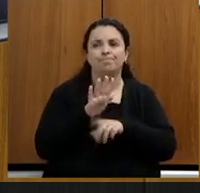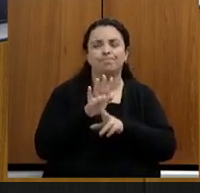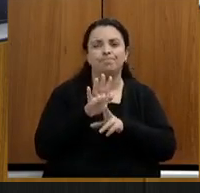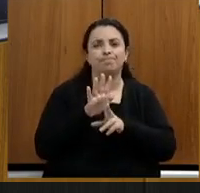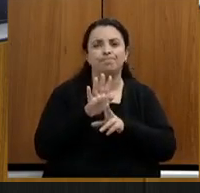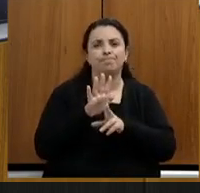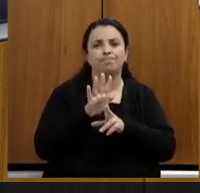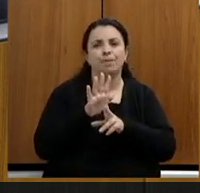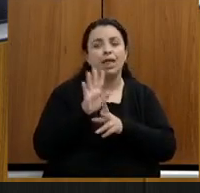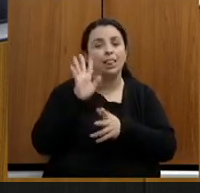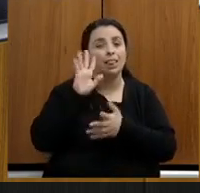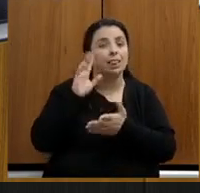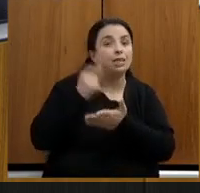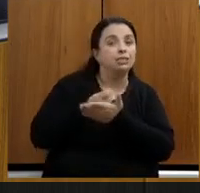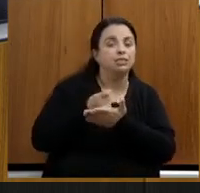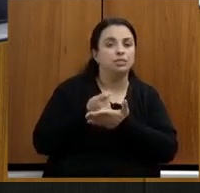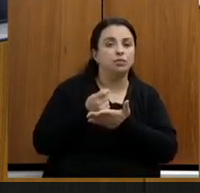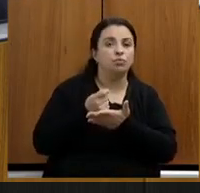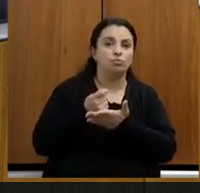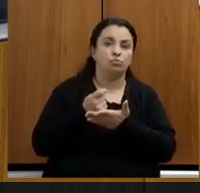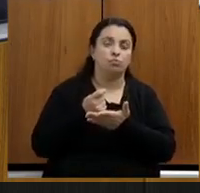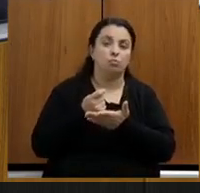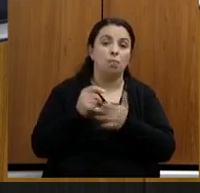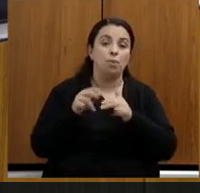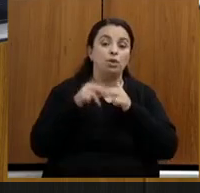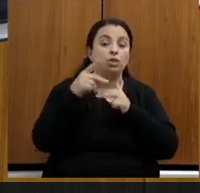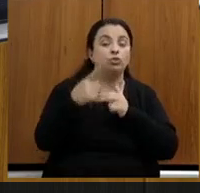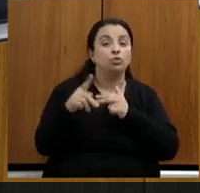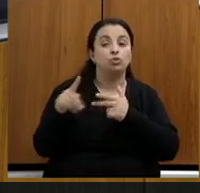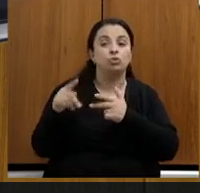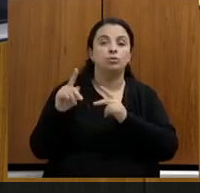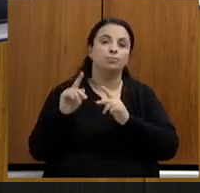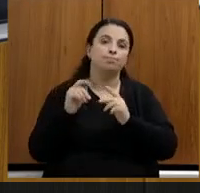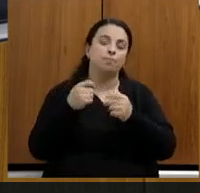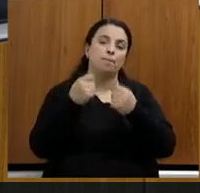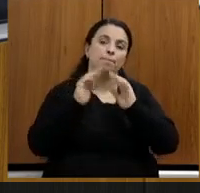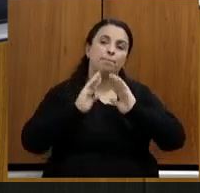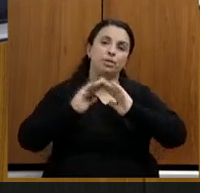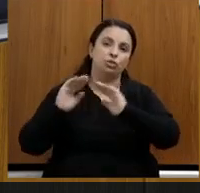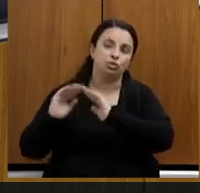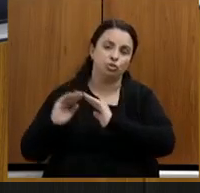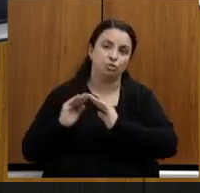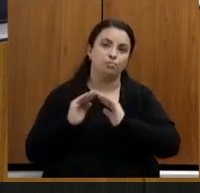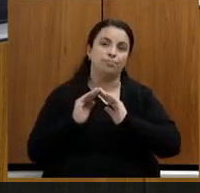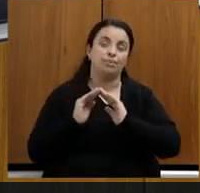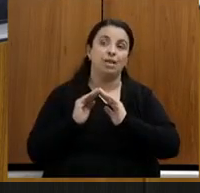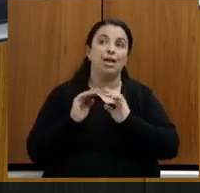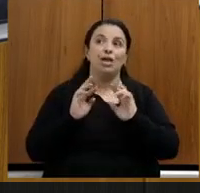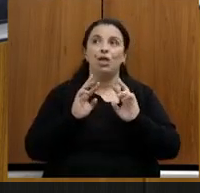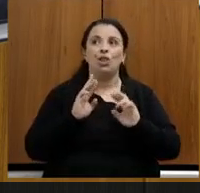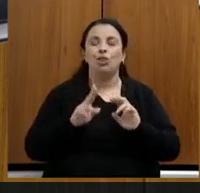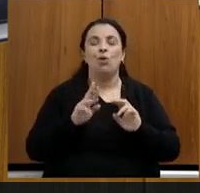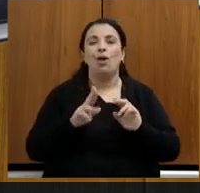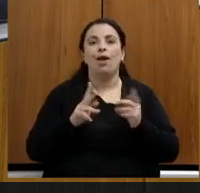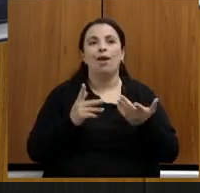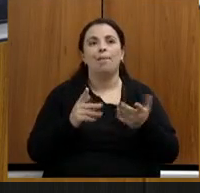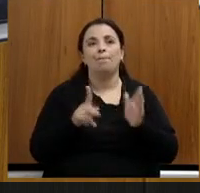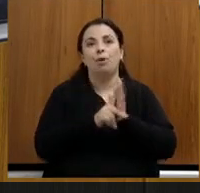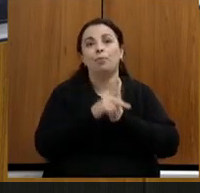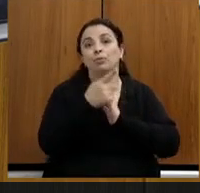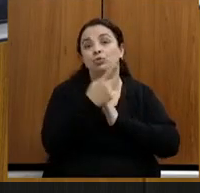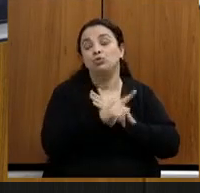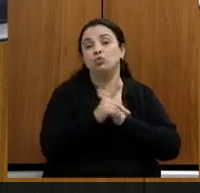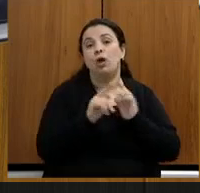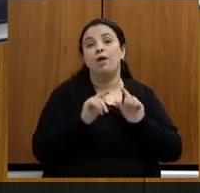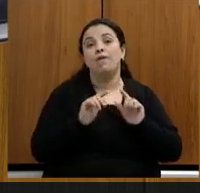que não cabe para um secretário que está no cargo de secretário mas eu quero